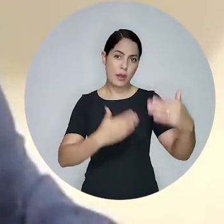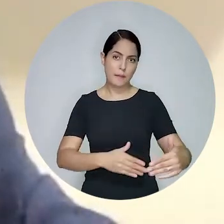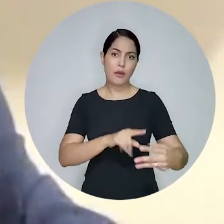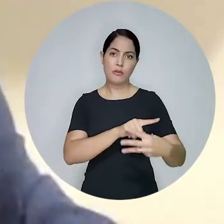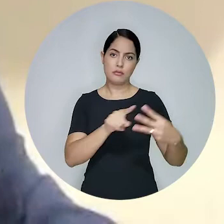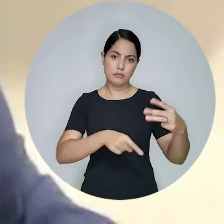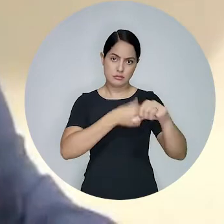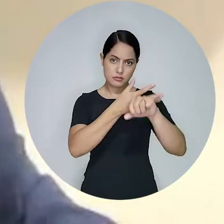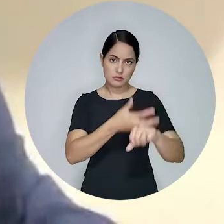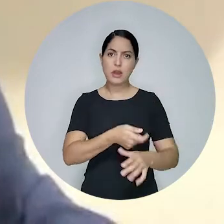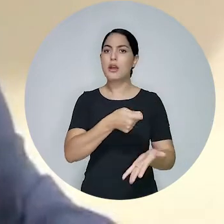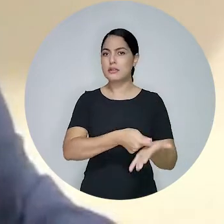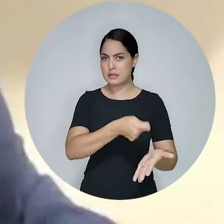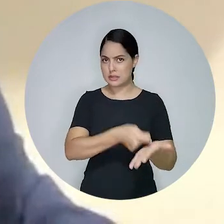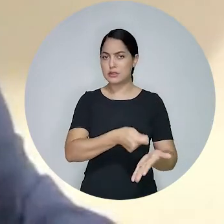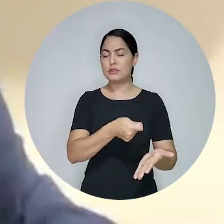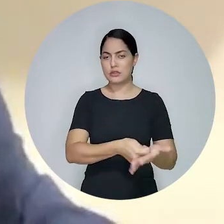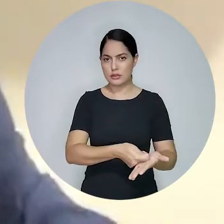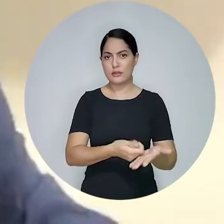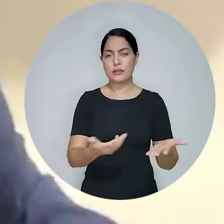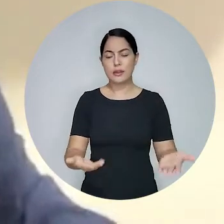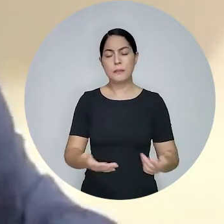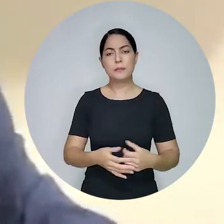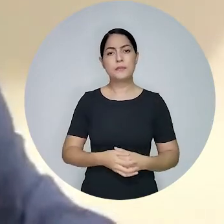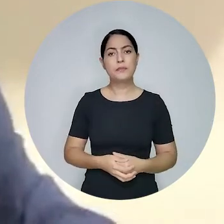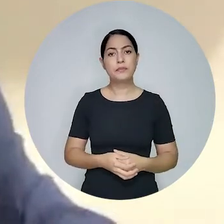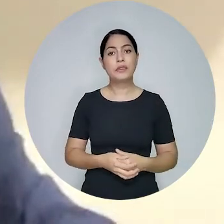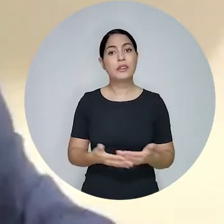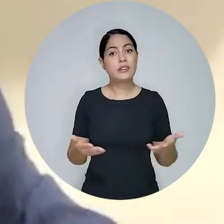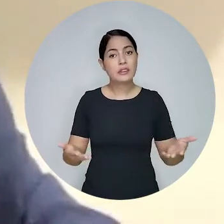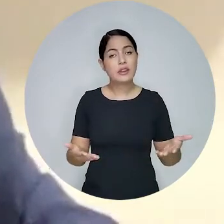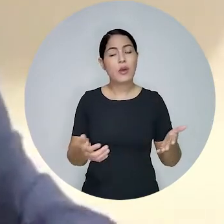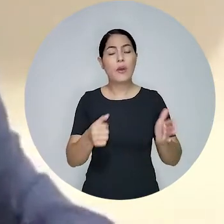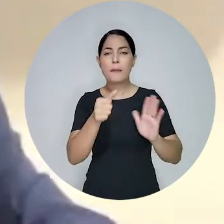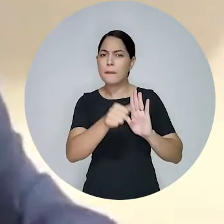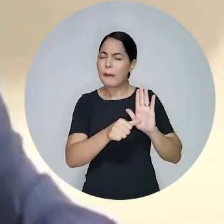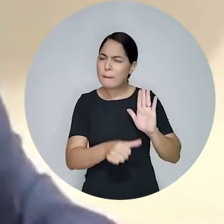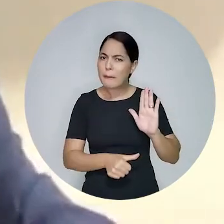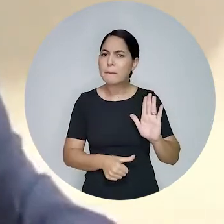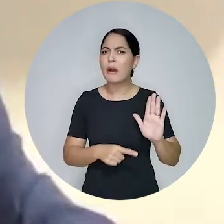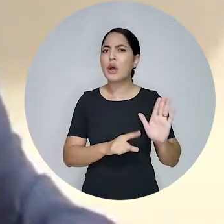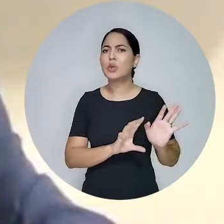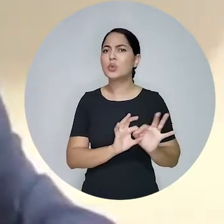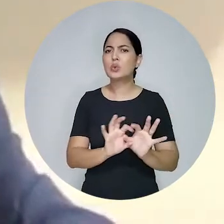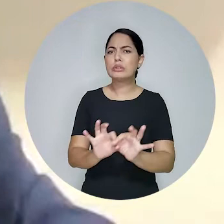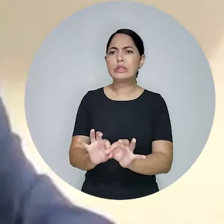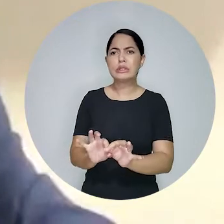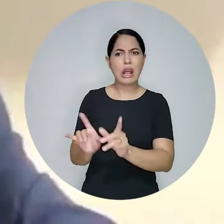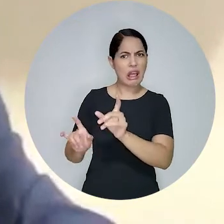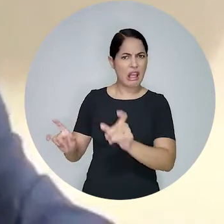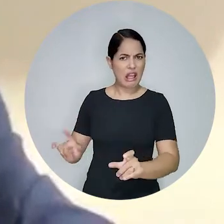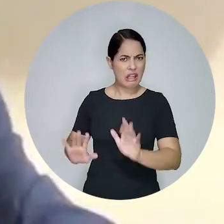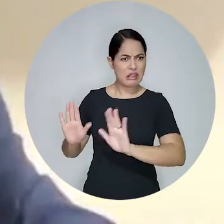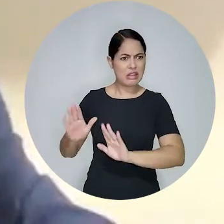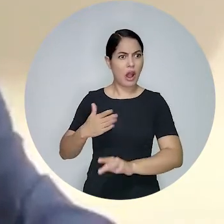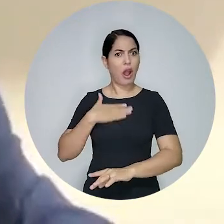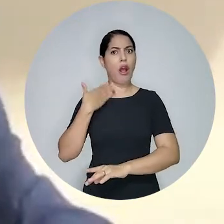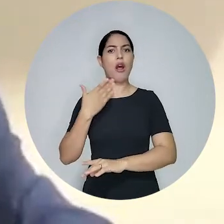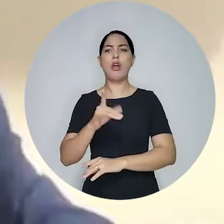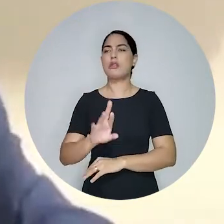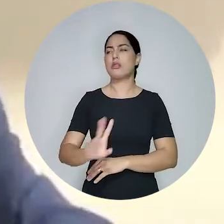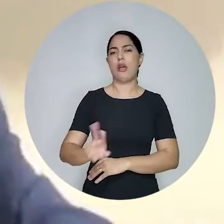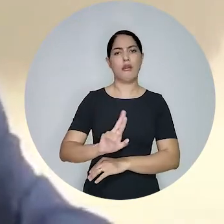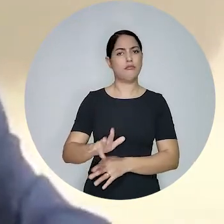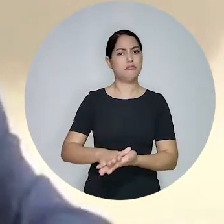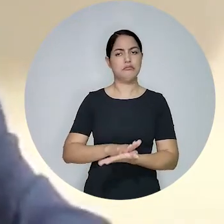a segunda fase, a fase prática profissional aplicada em 24 de abril. Então, estamos no exame 34 e essas mudanças, em nome da estabilidade,